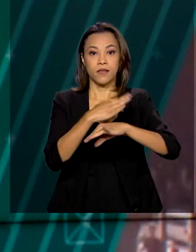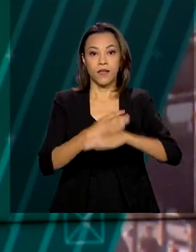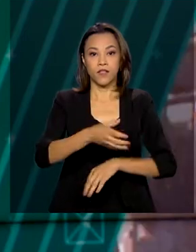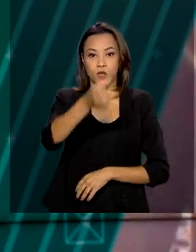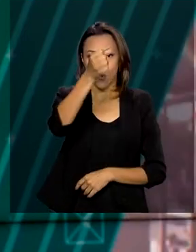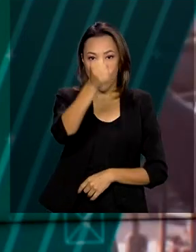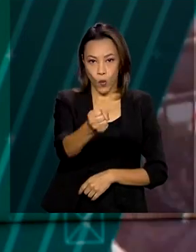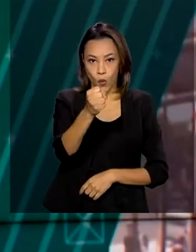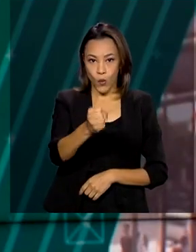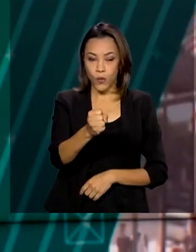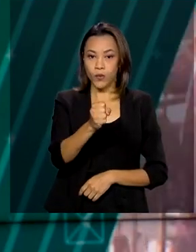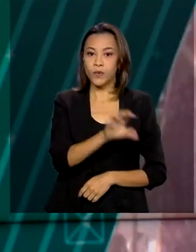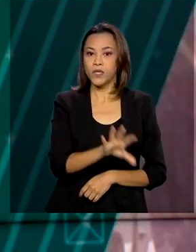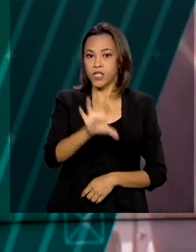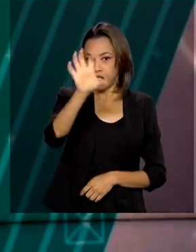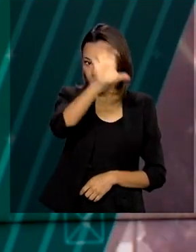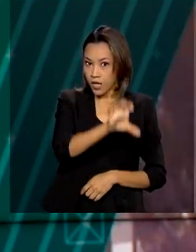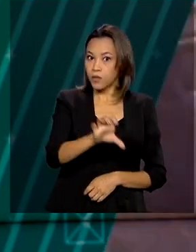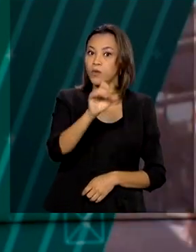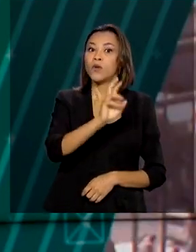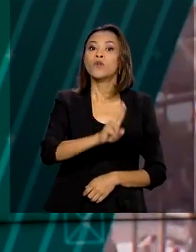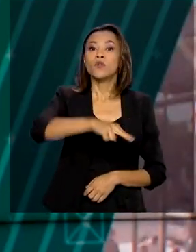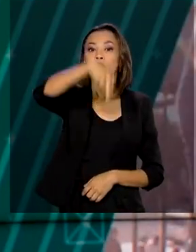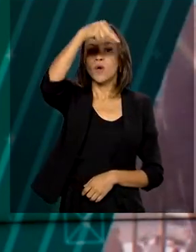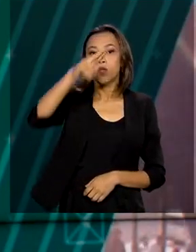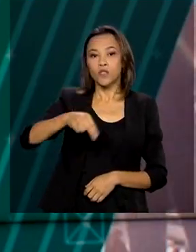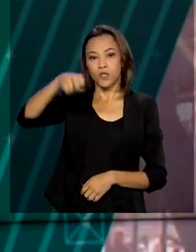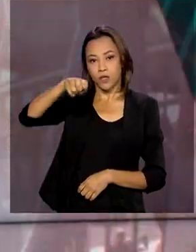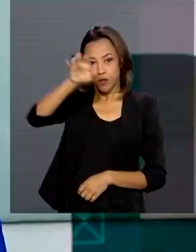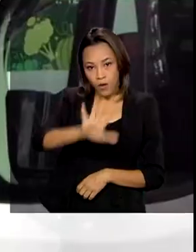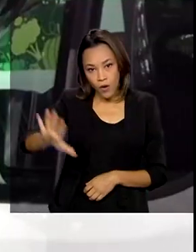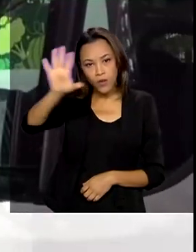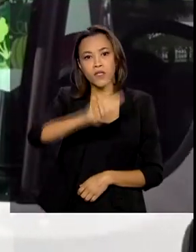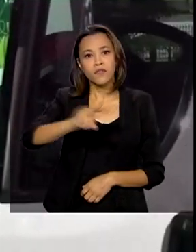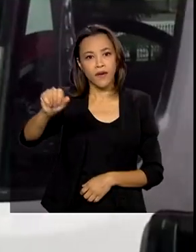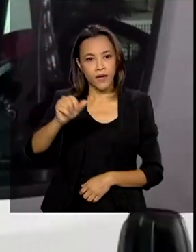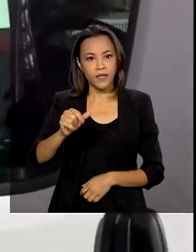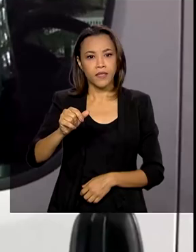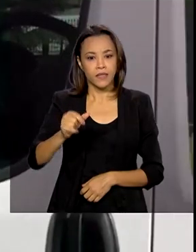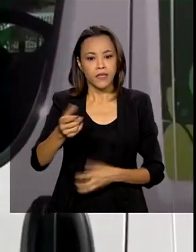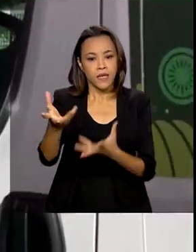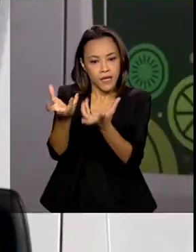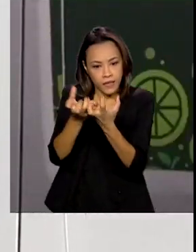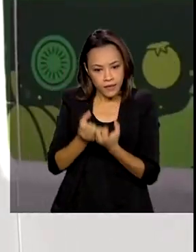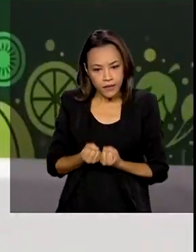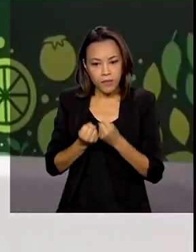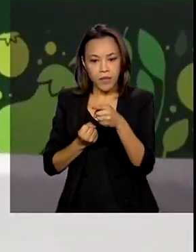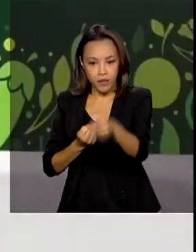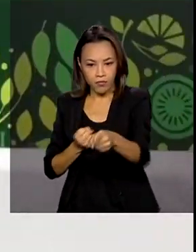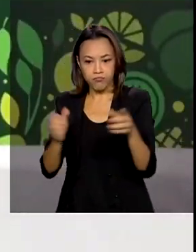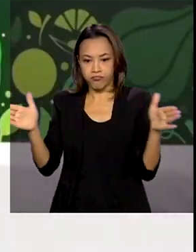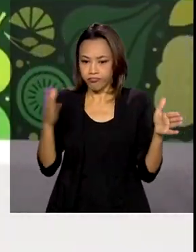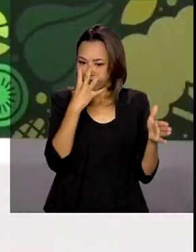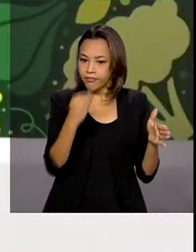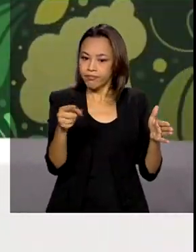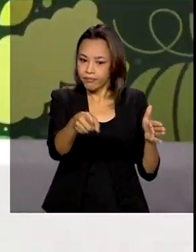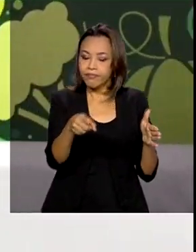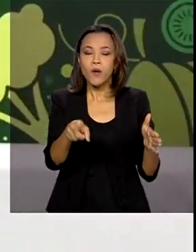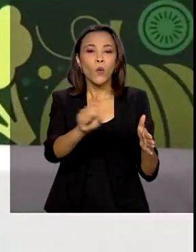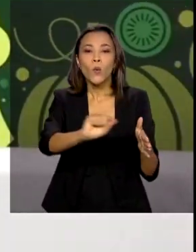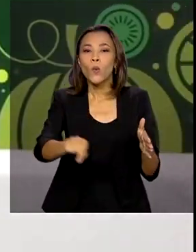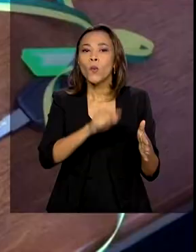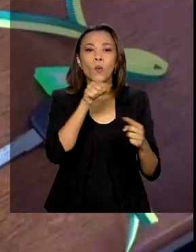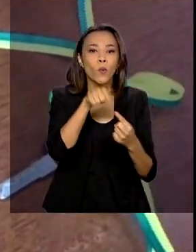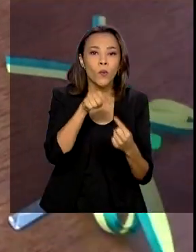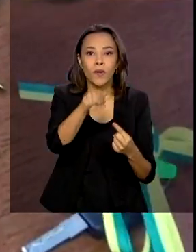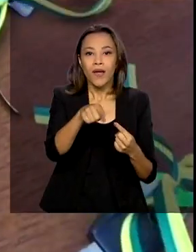estados do norte e do nordeste vão receber mais de 100 furgões que devem ser destinados ao programa de aquisição de